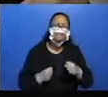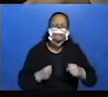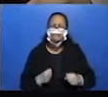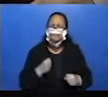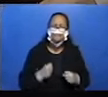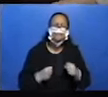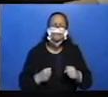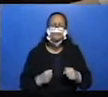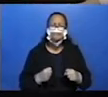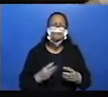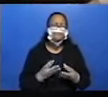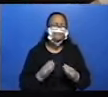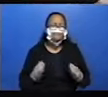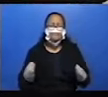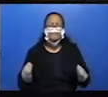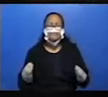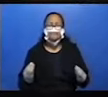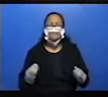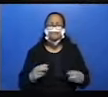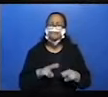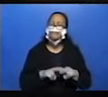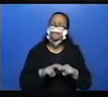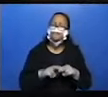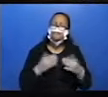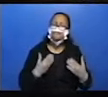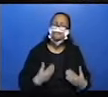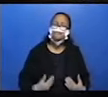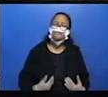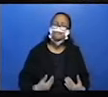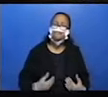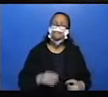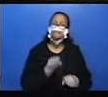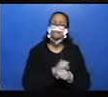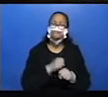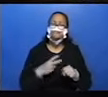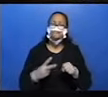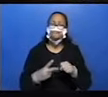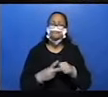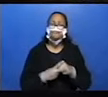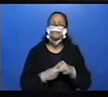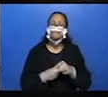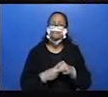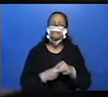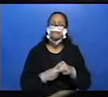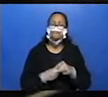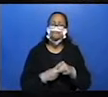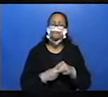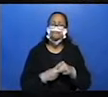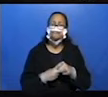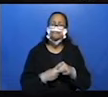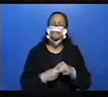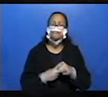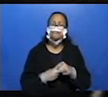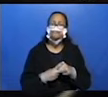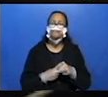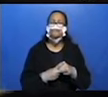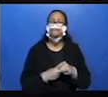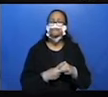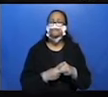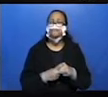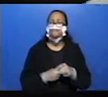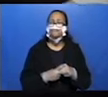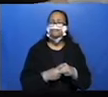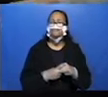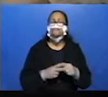Por isso, ela ficou cansada. É um advérbio de intensidade. E esse ainda não tinha aparecido para nós.